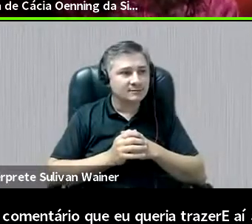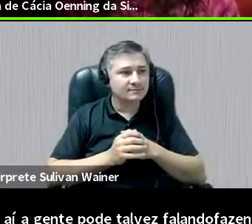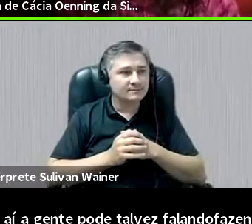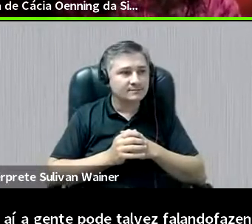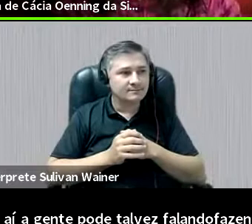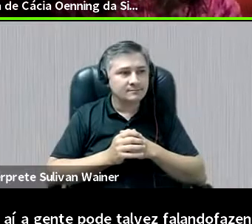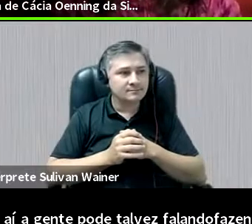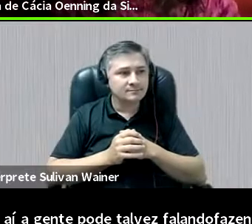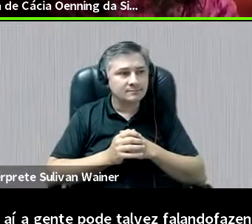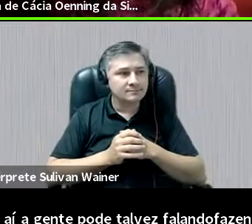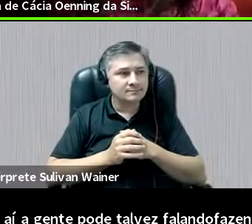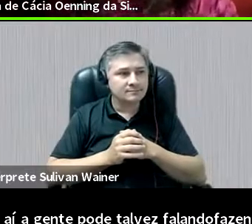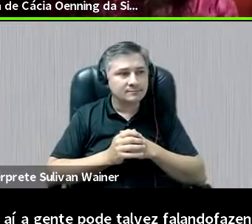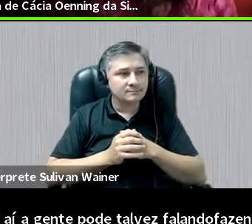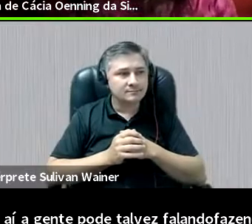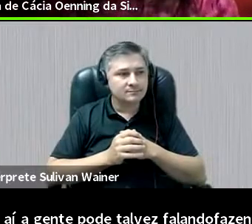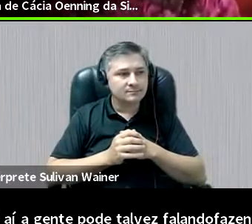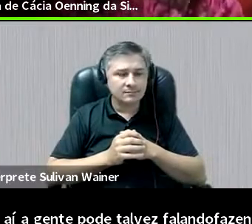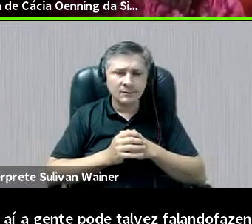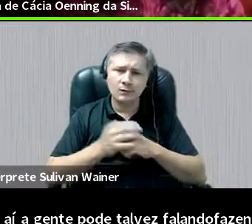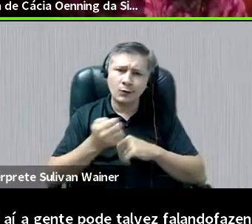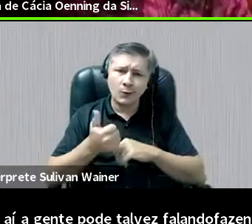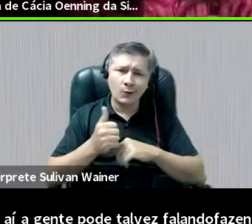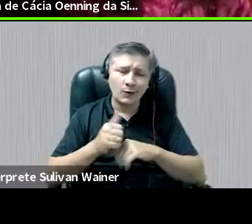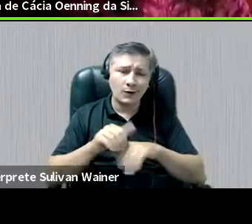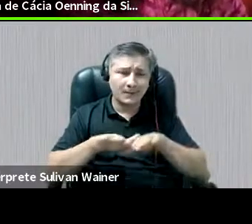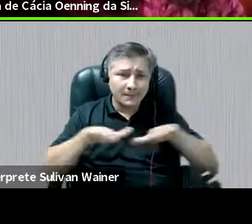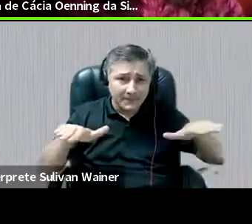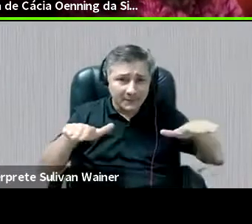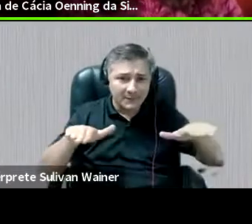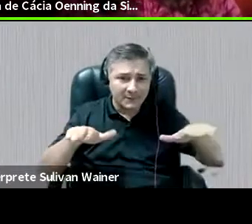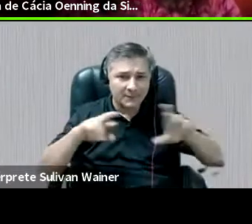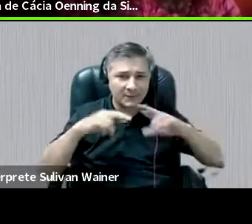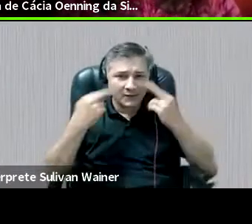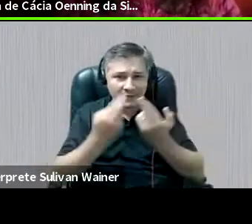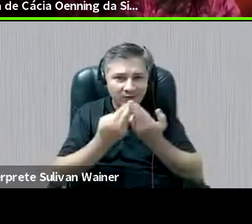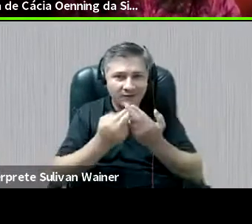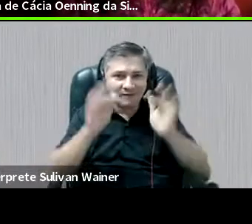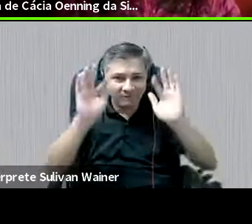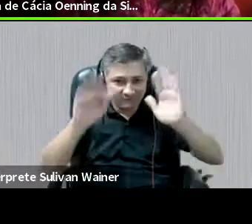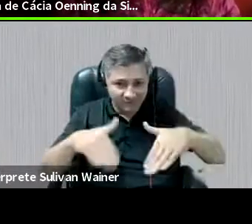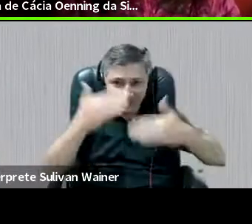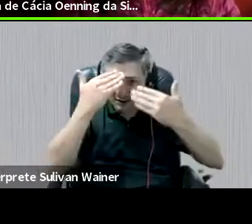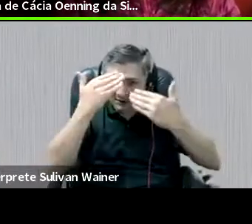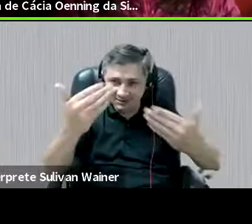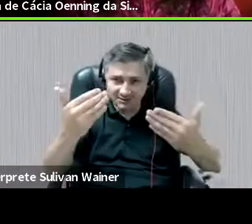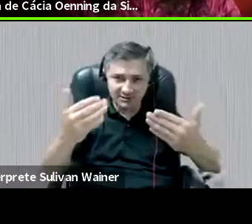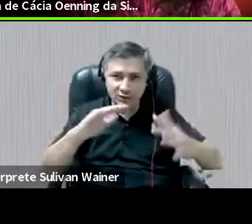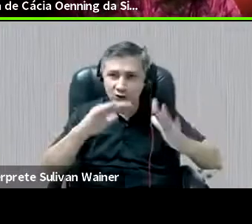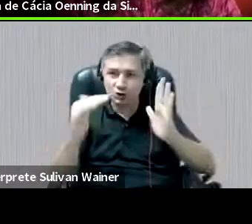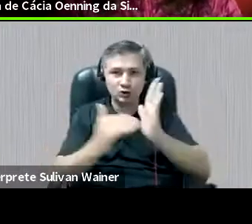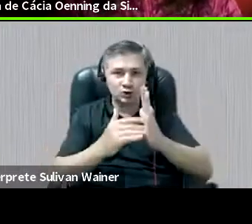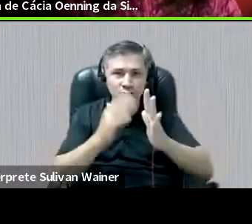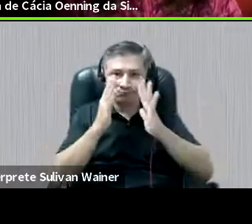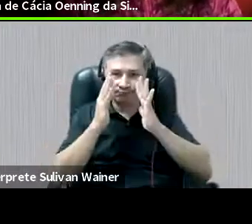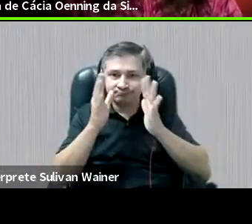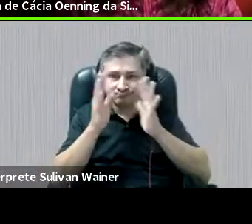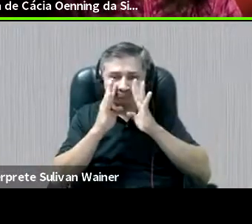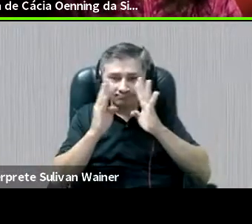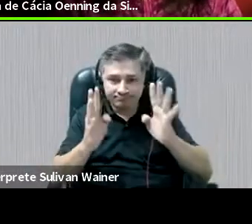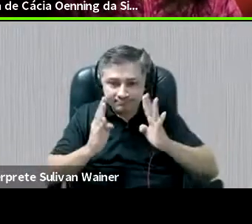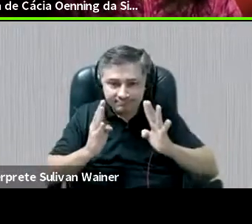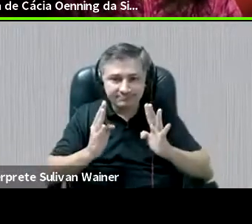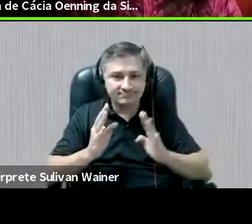e ir fechando a nossa mesa, agradecendo a participação de todos, todas e